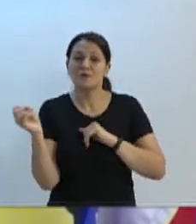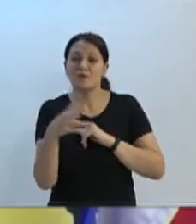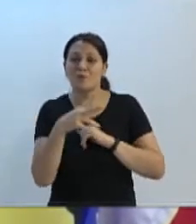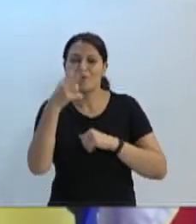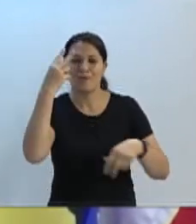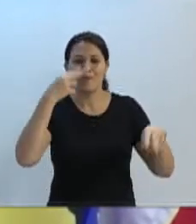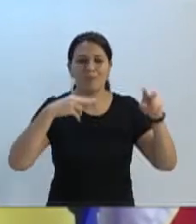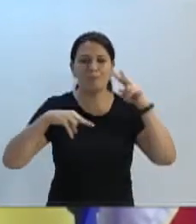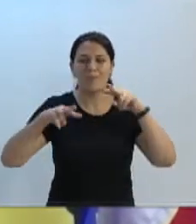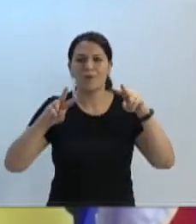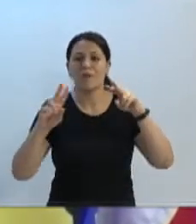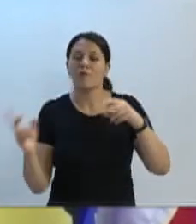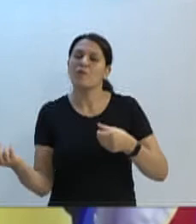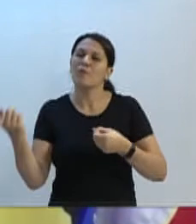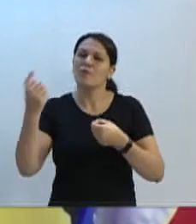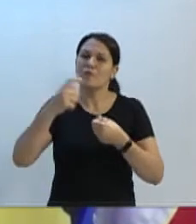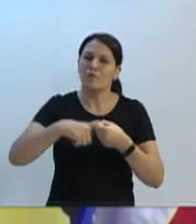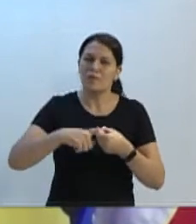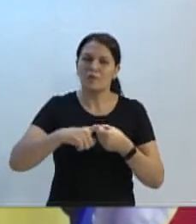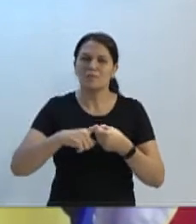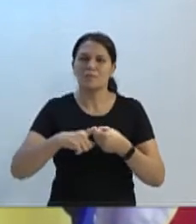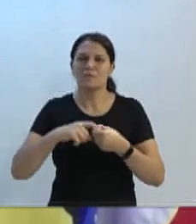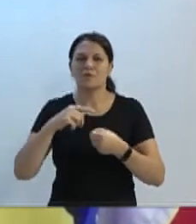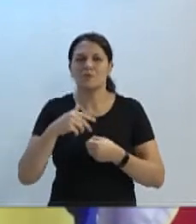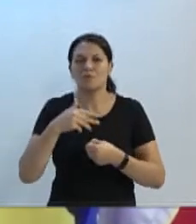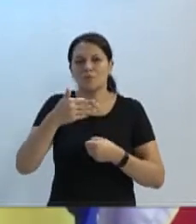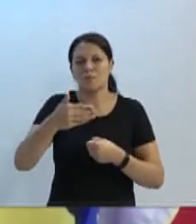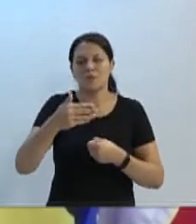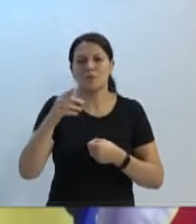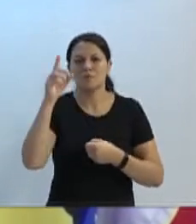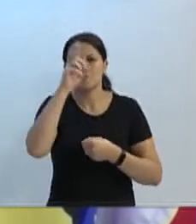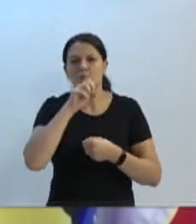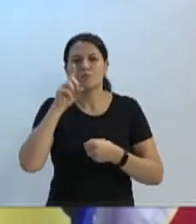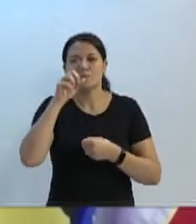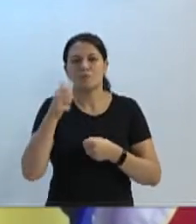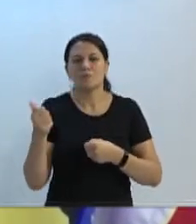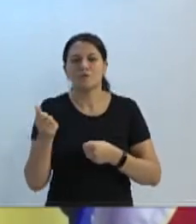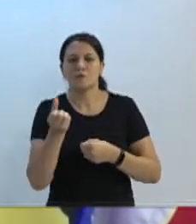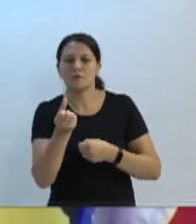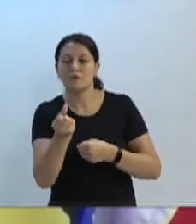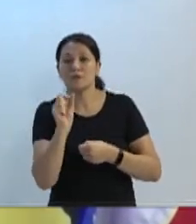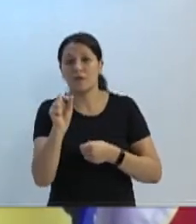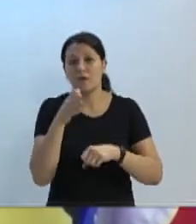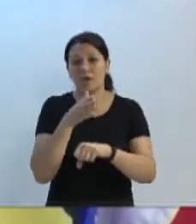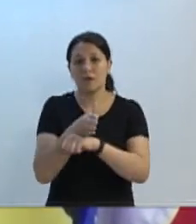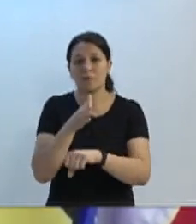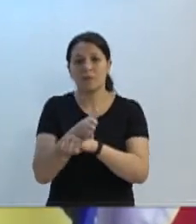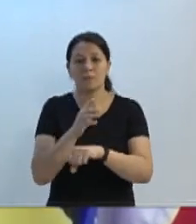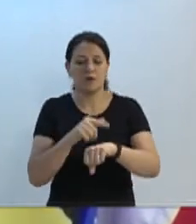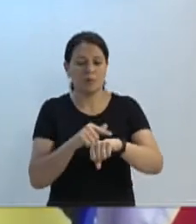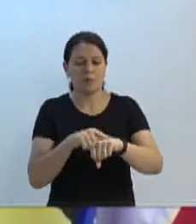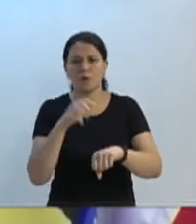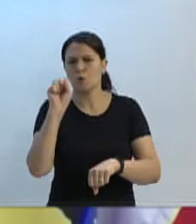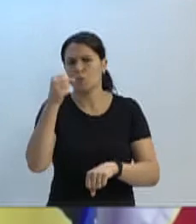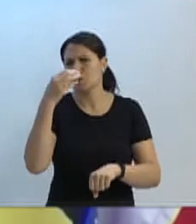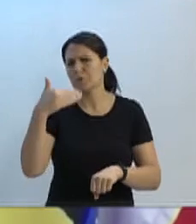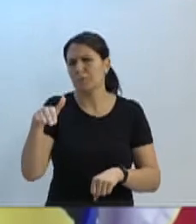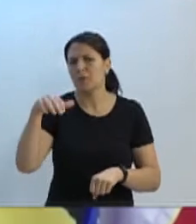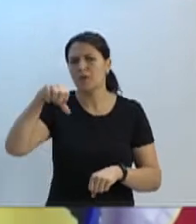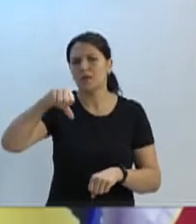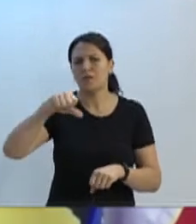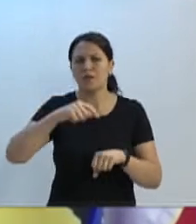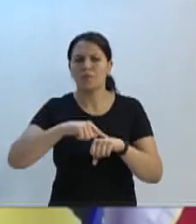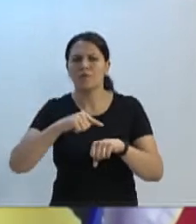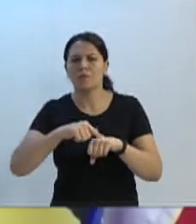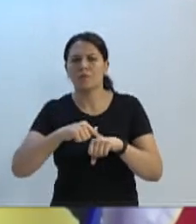Olhar retoma no próximo domingo, dia 16, então, quem quiser participar, a partir das 8h30, 9h, aqui na frente